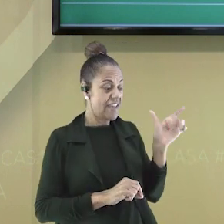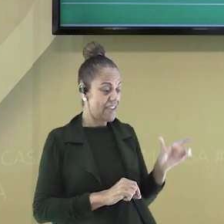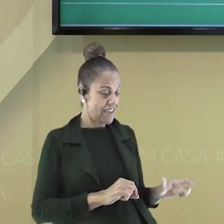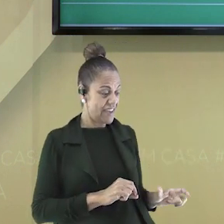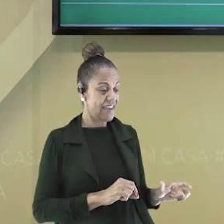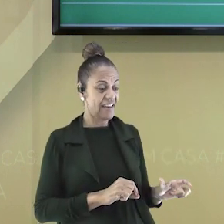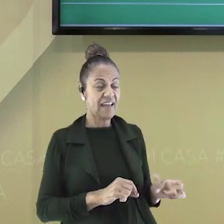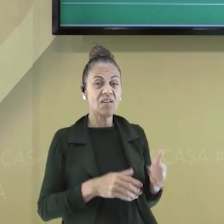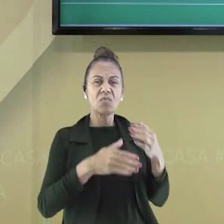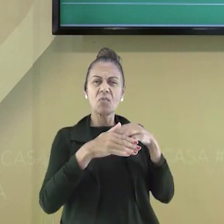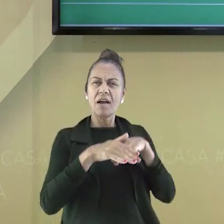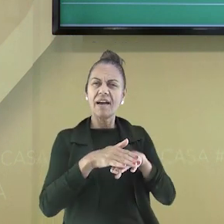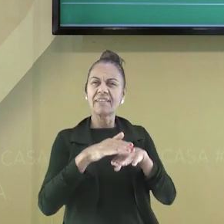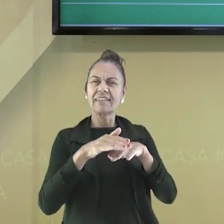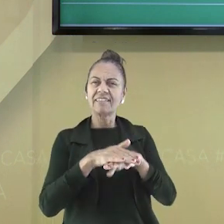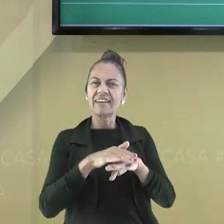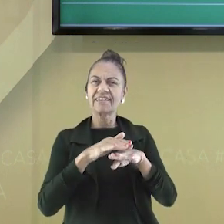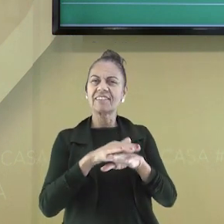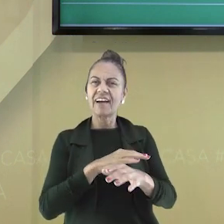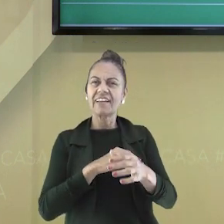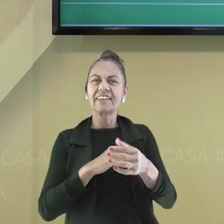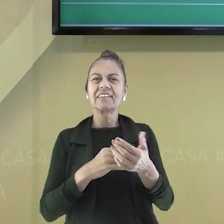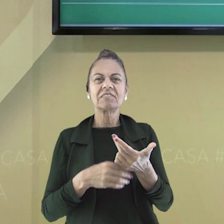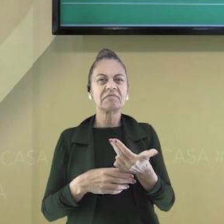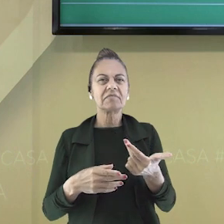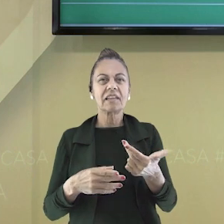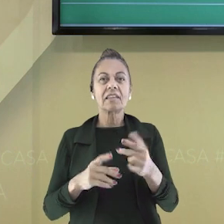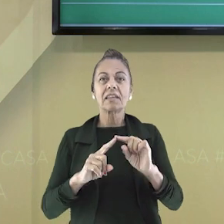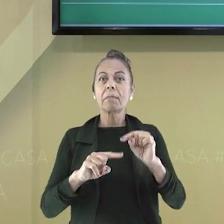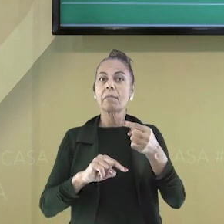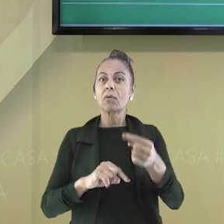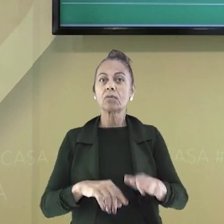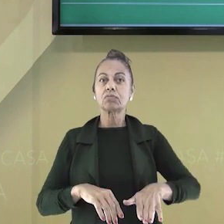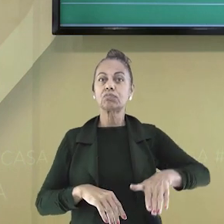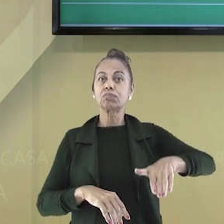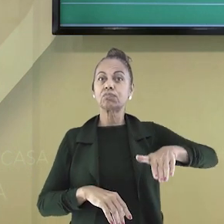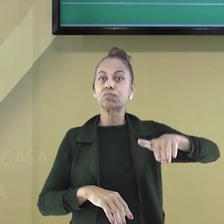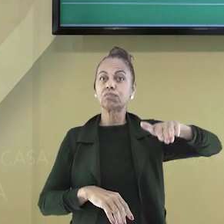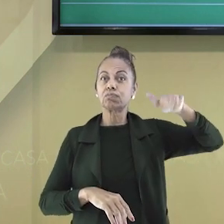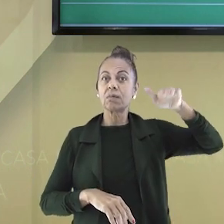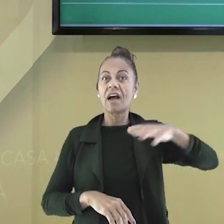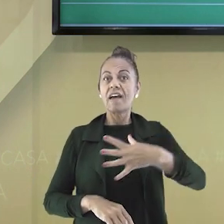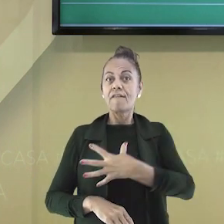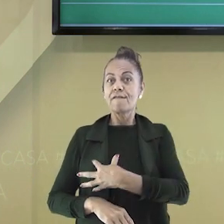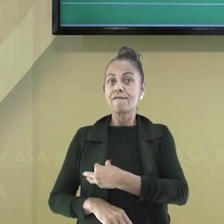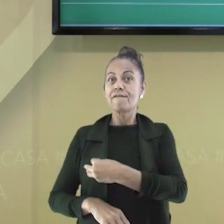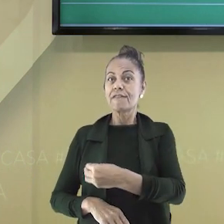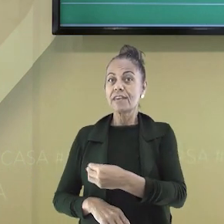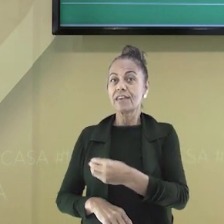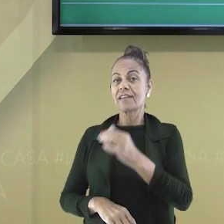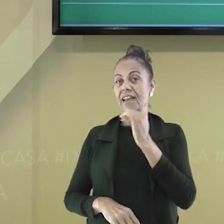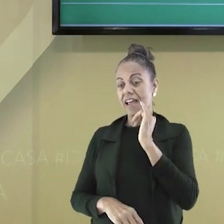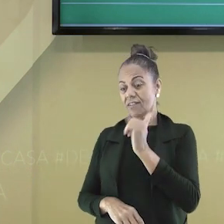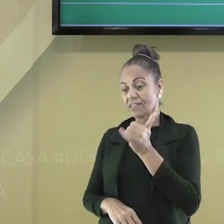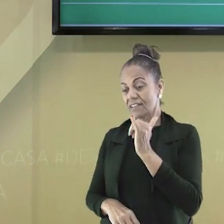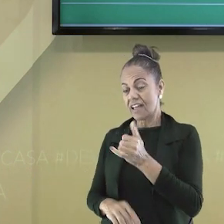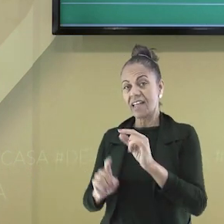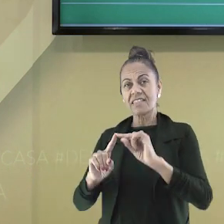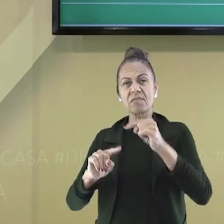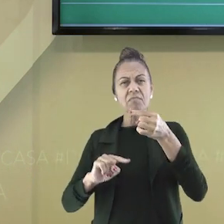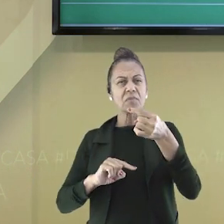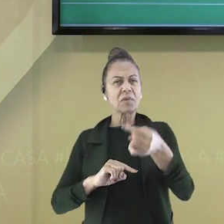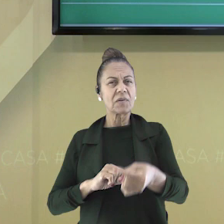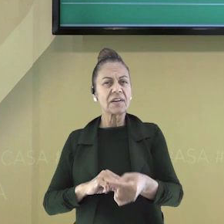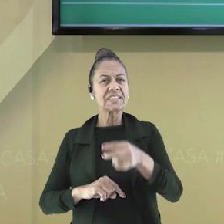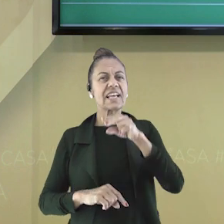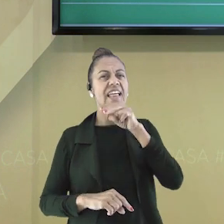Sofia guardou o tempo. Passou até para ela. Chegou o tempo de contar aos filhos o que ela sabia. O tempo